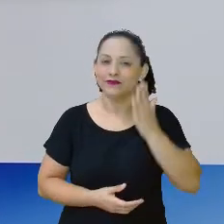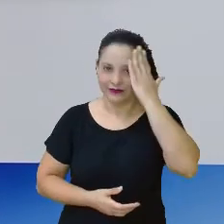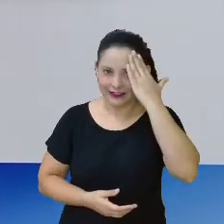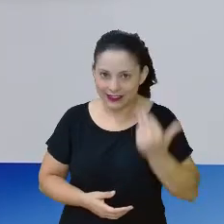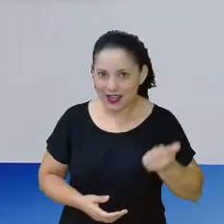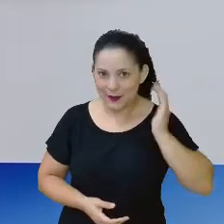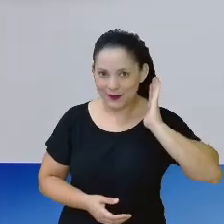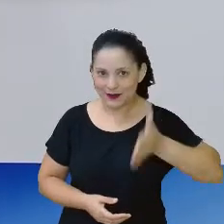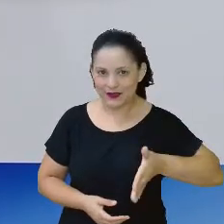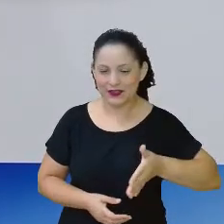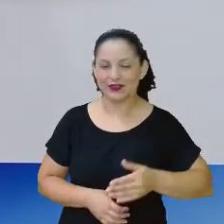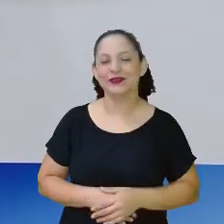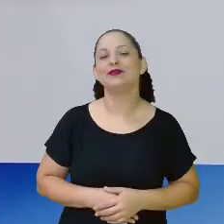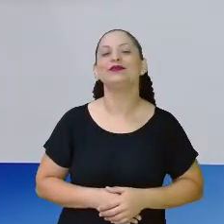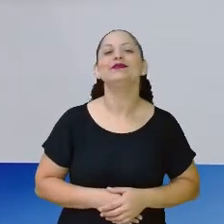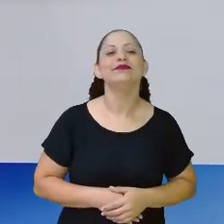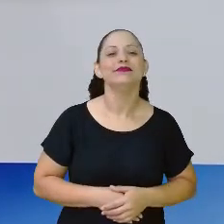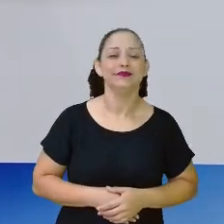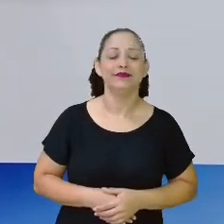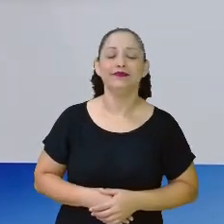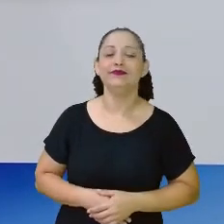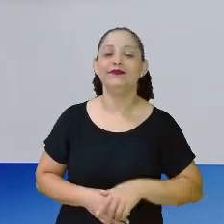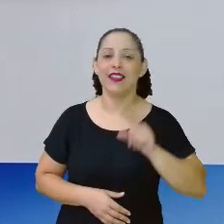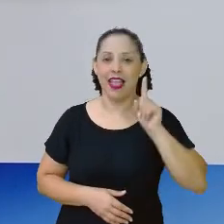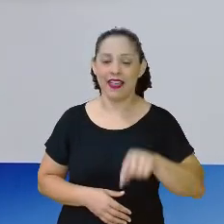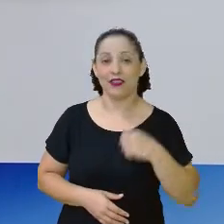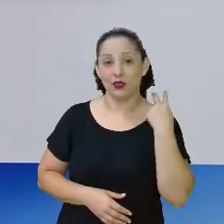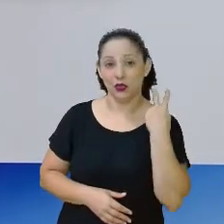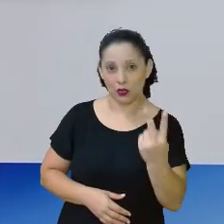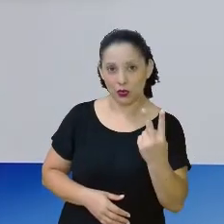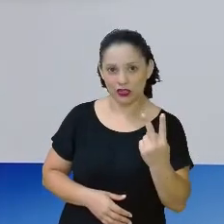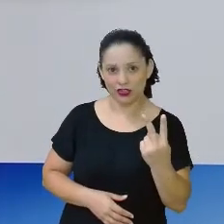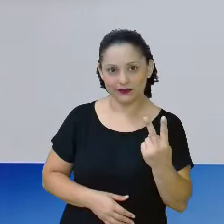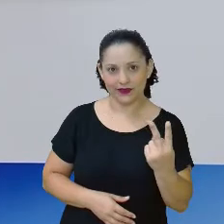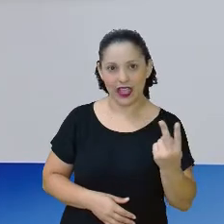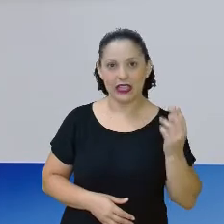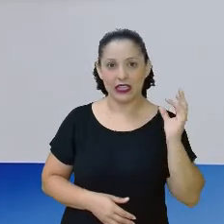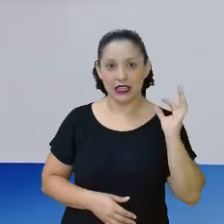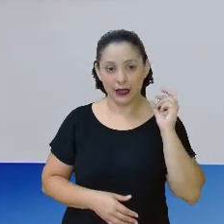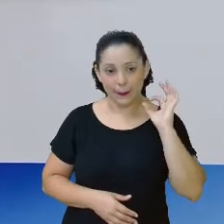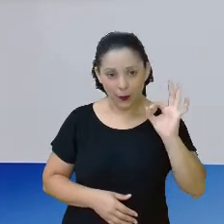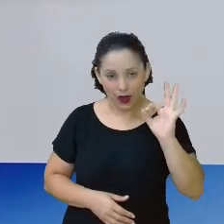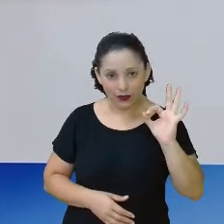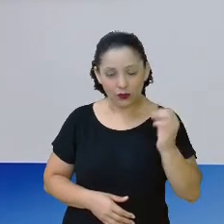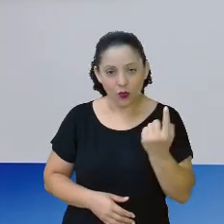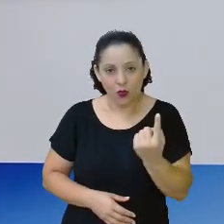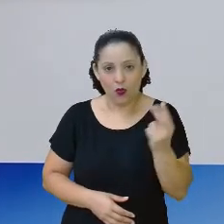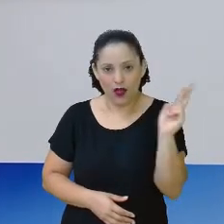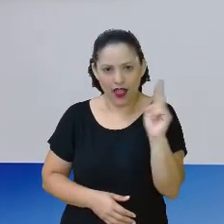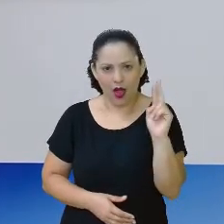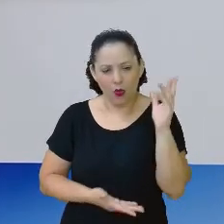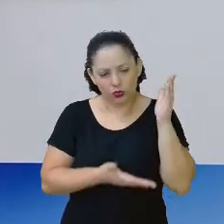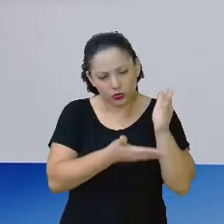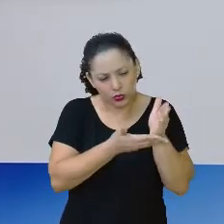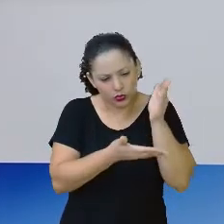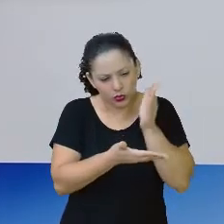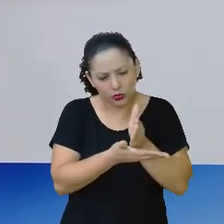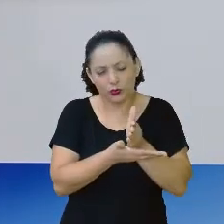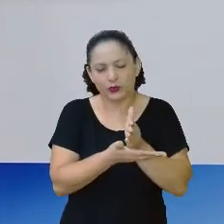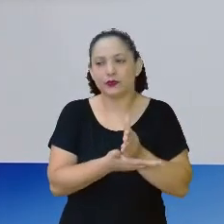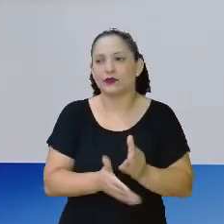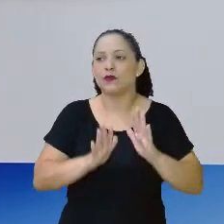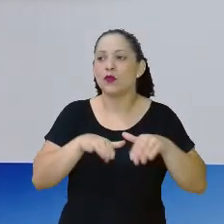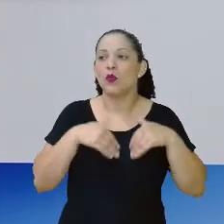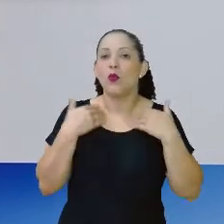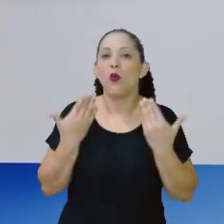sabe a resposta? Pois é, em duas partes. Então se eu tenho aqui, ó, duas partes, qual